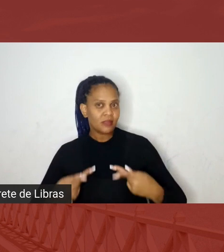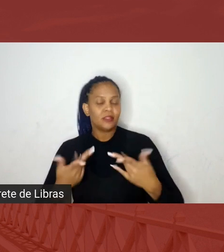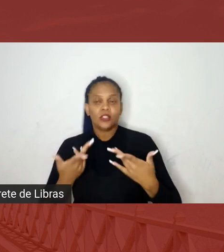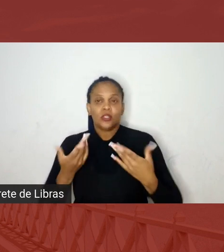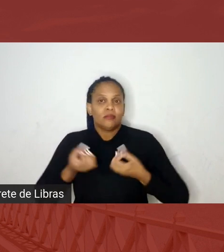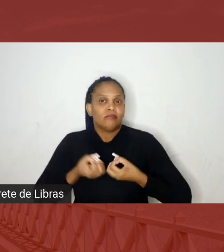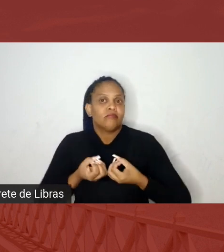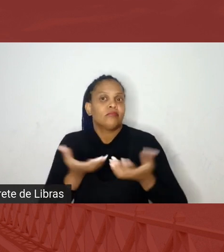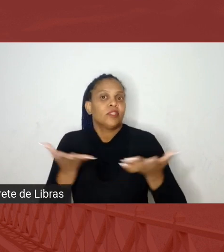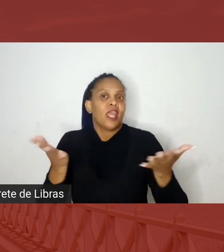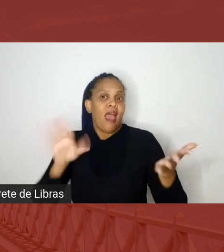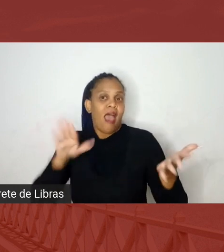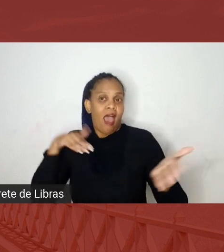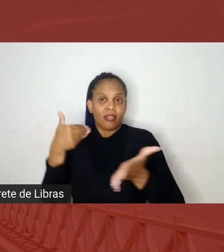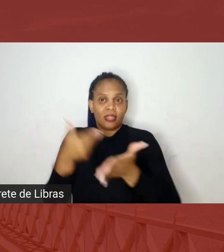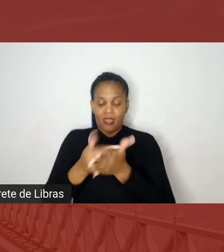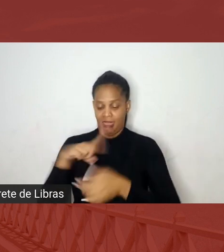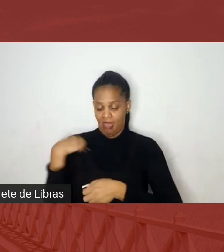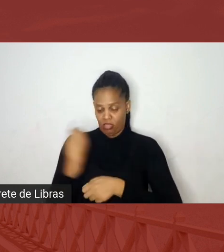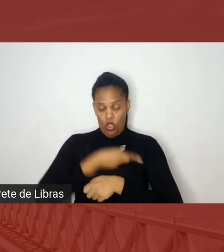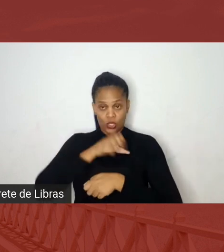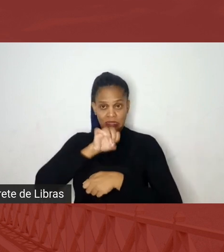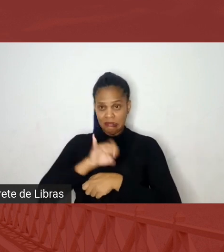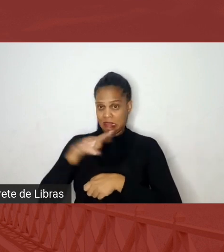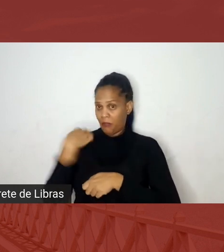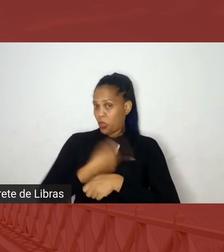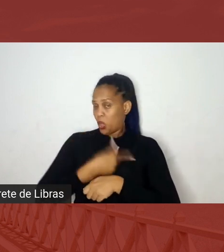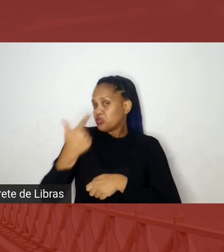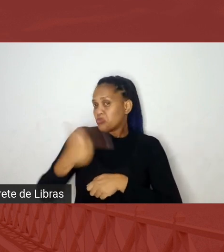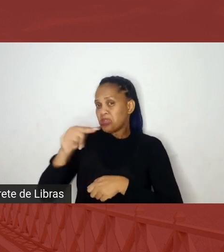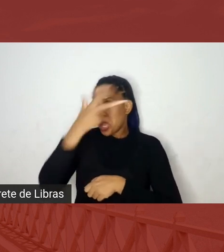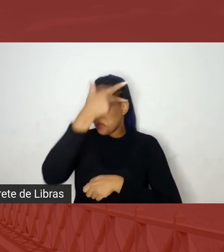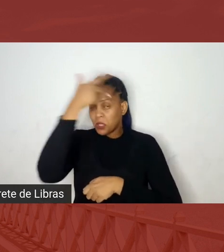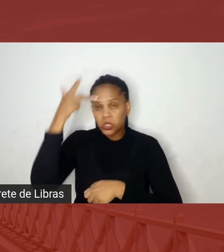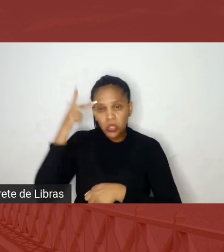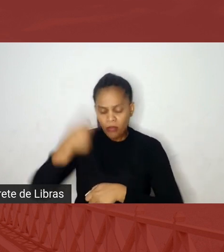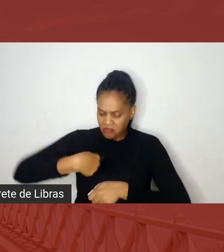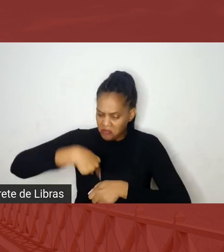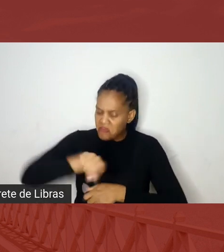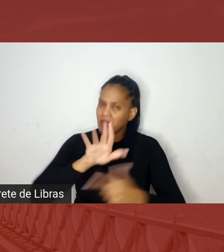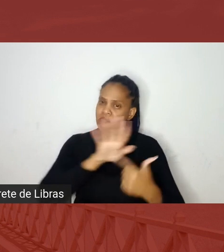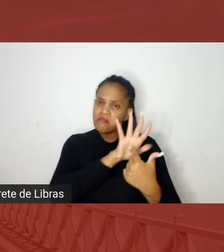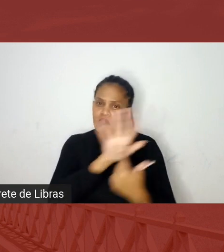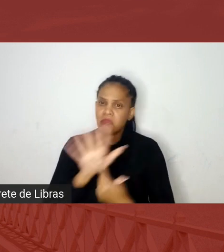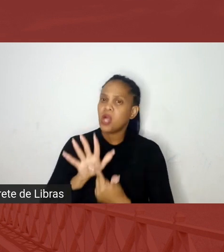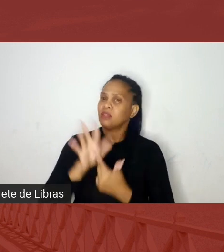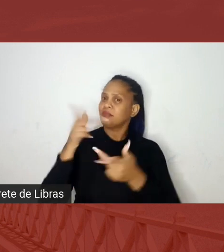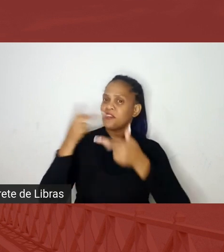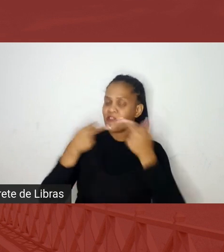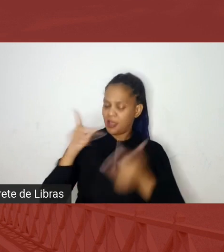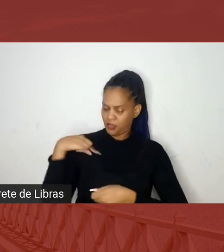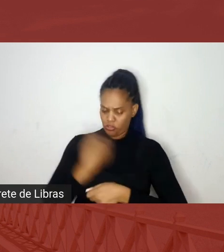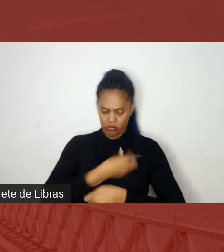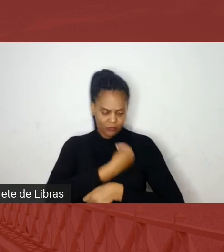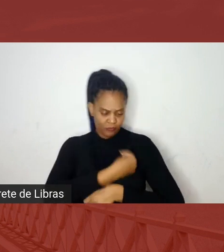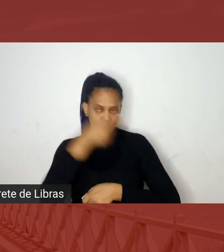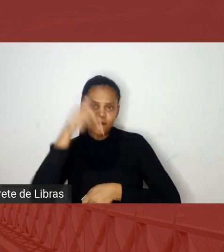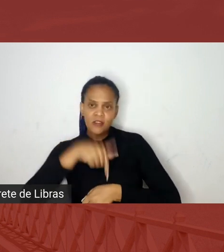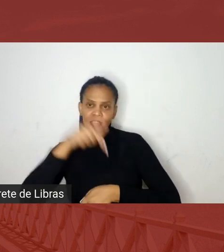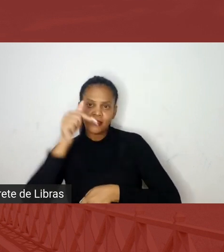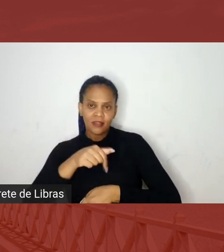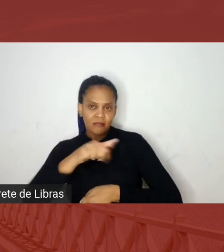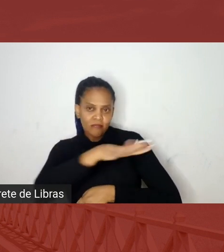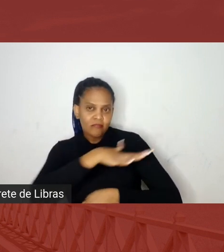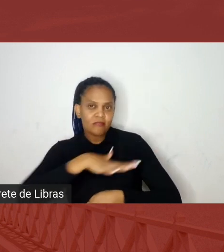nós se a gente não tiver alguém aqui que vá mostrar e dizer que nós estamos aqui, que a